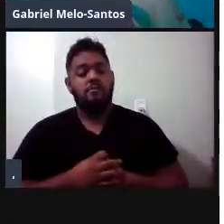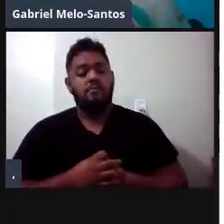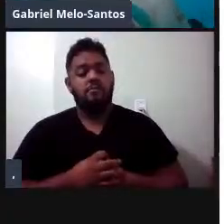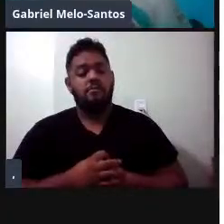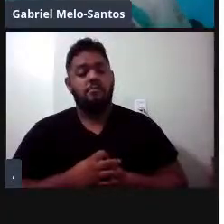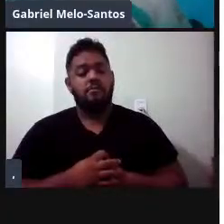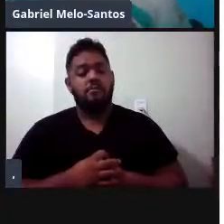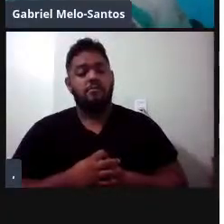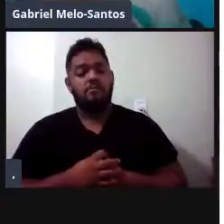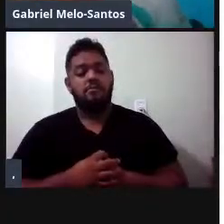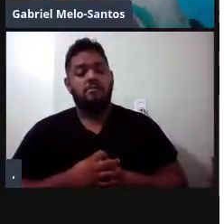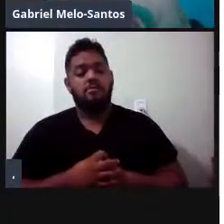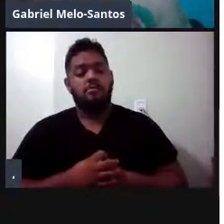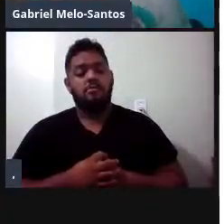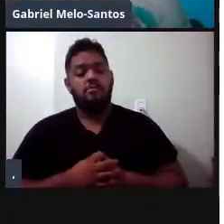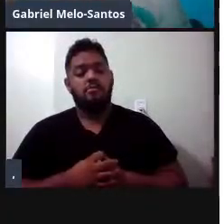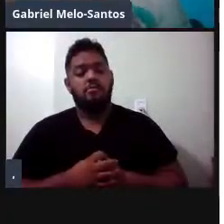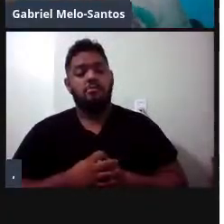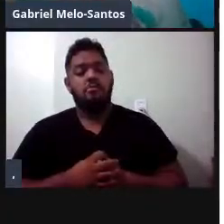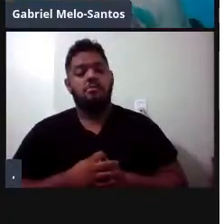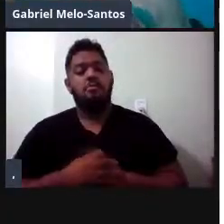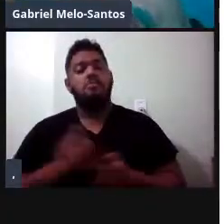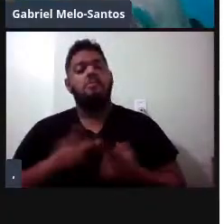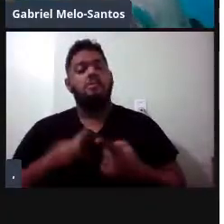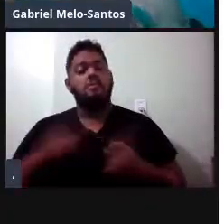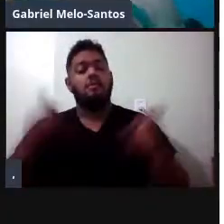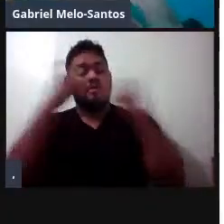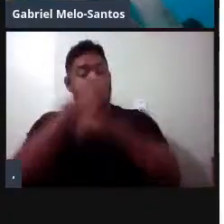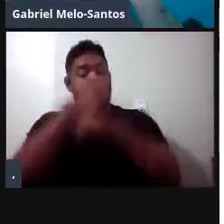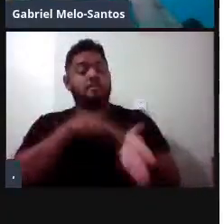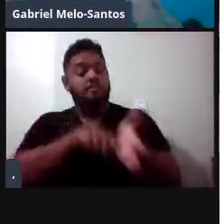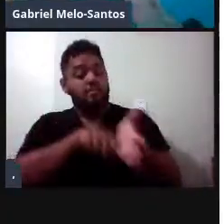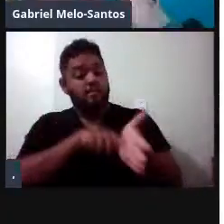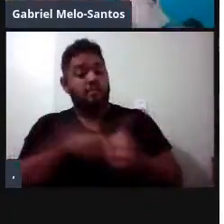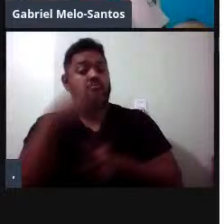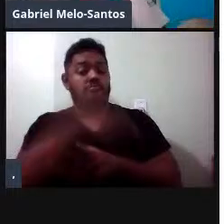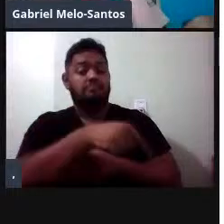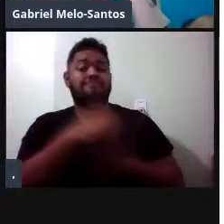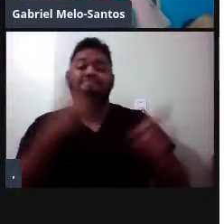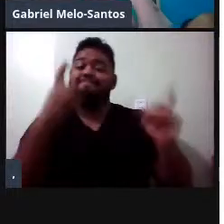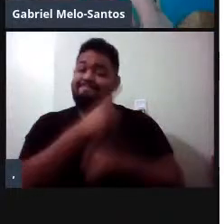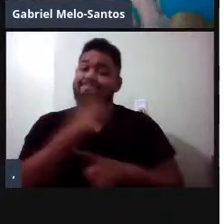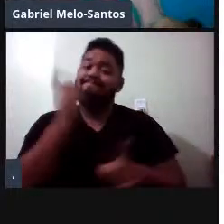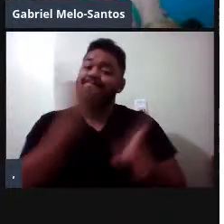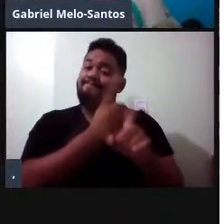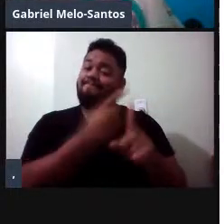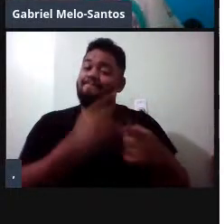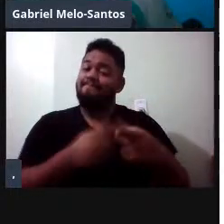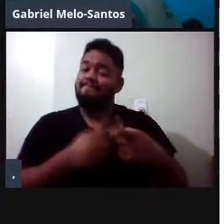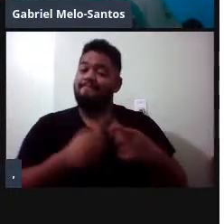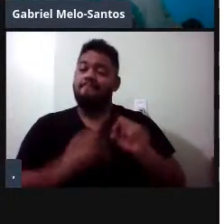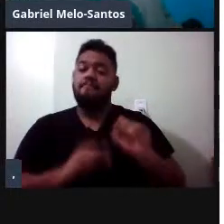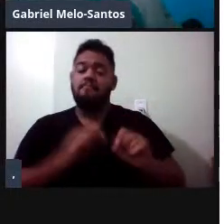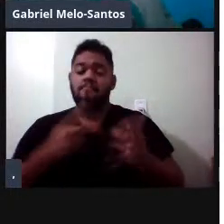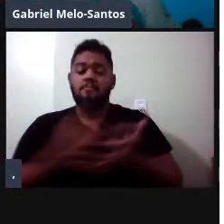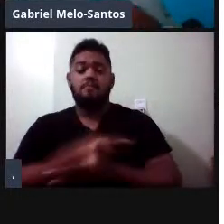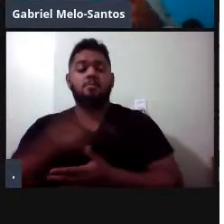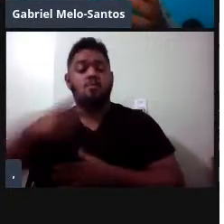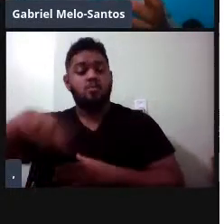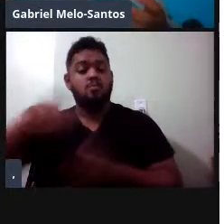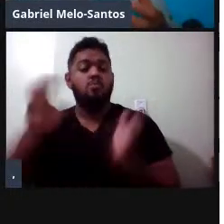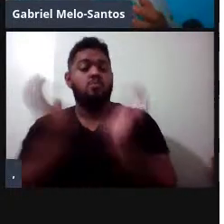E é bem difícil de estudar esses bichos, na maioria da sua distribuição, porque eles são